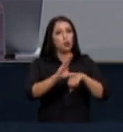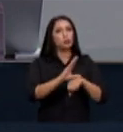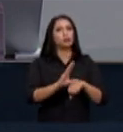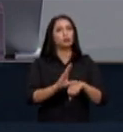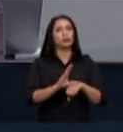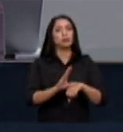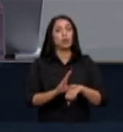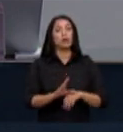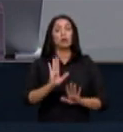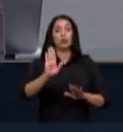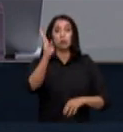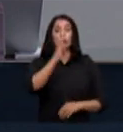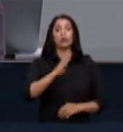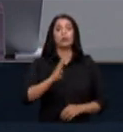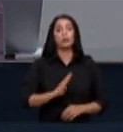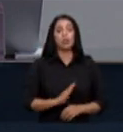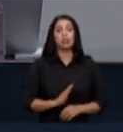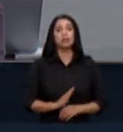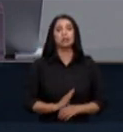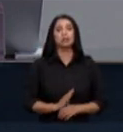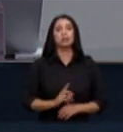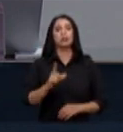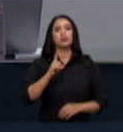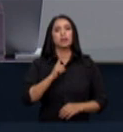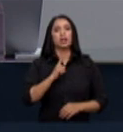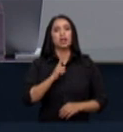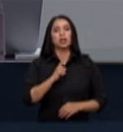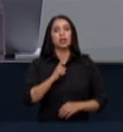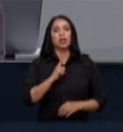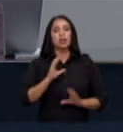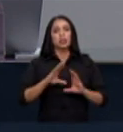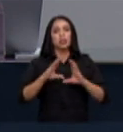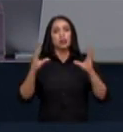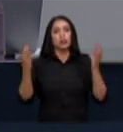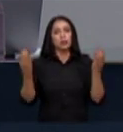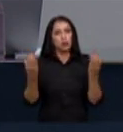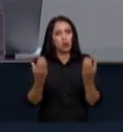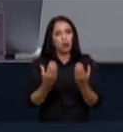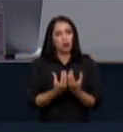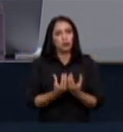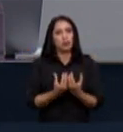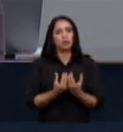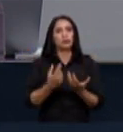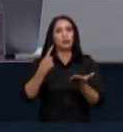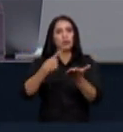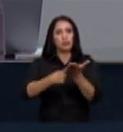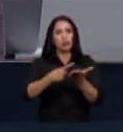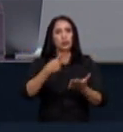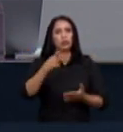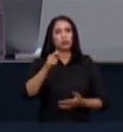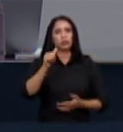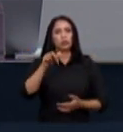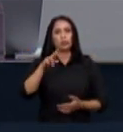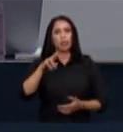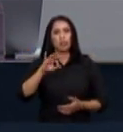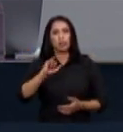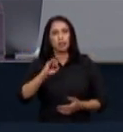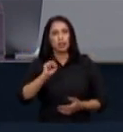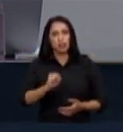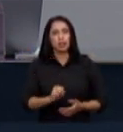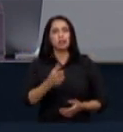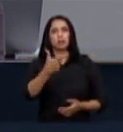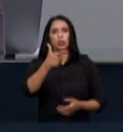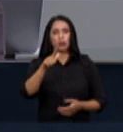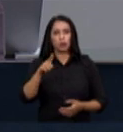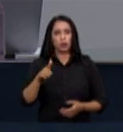Brasil é signatário da convenção quadro do protocolo de quioto e do acordo de paris tendo-se obrigado